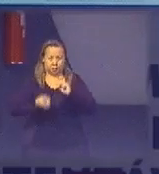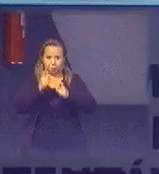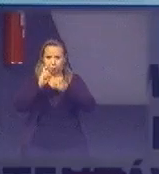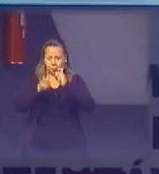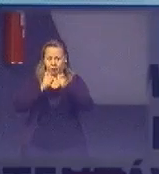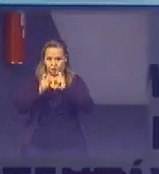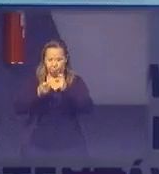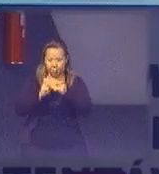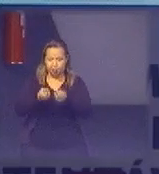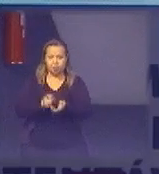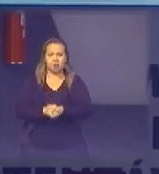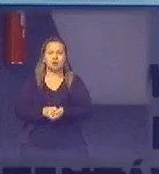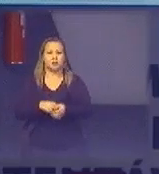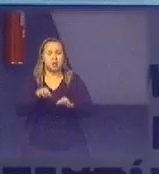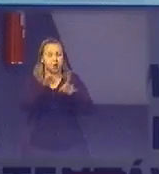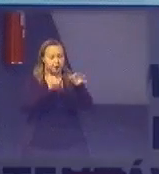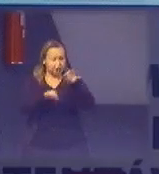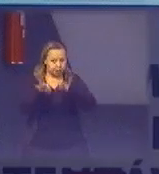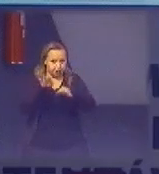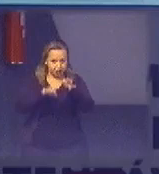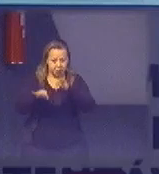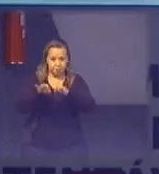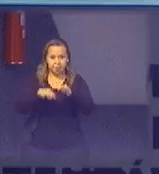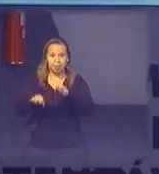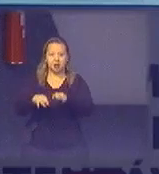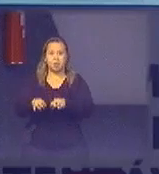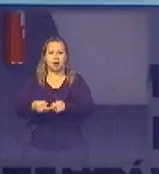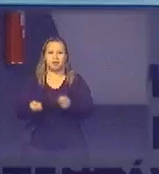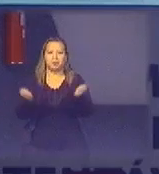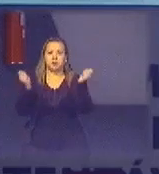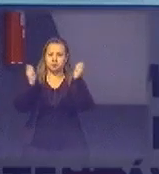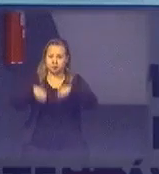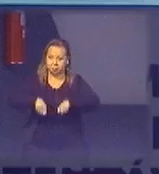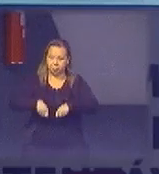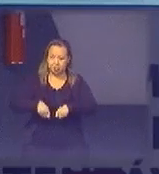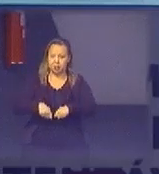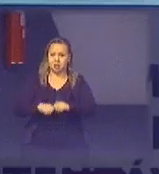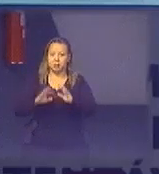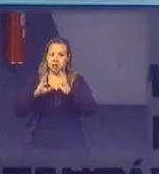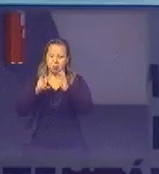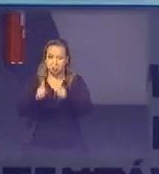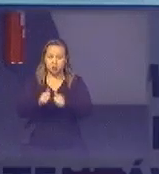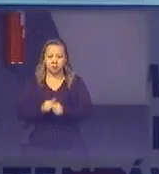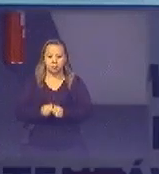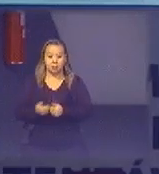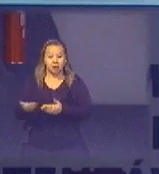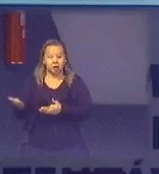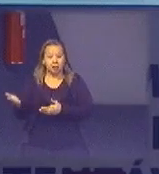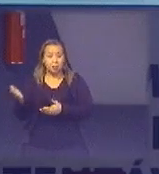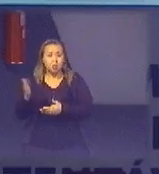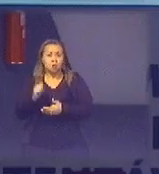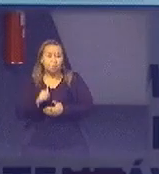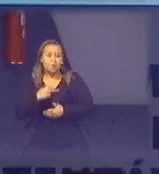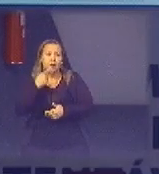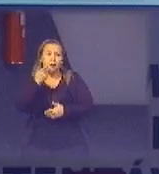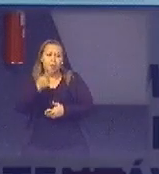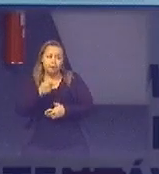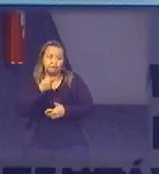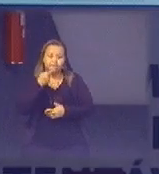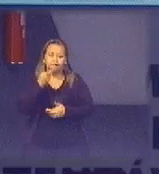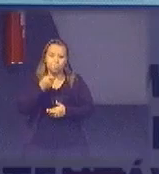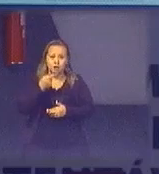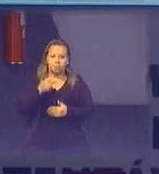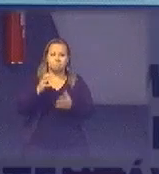então ele vai falar sobre planejamento sobre gestão de competência sobre não sei o que e etc ele vem a tentar e eu gostaria que vocês